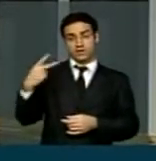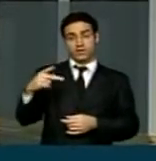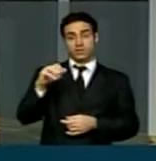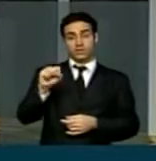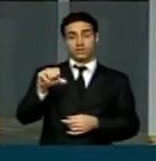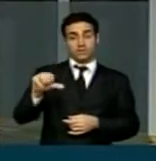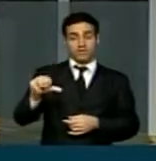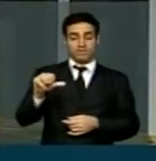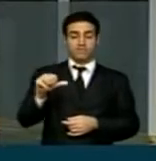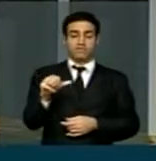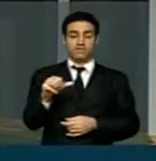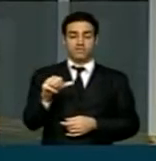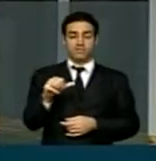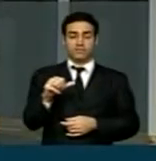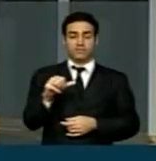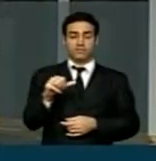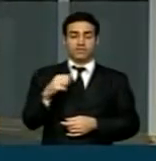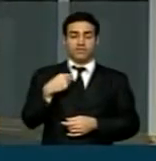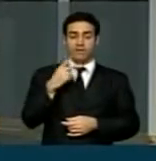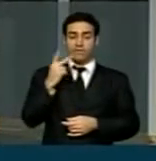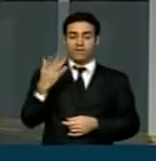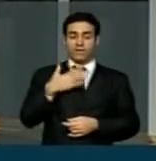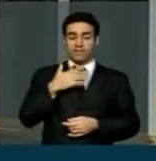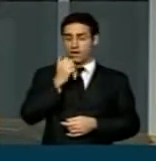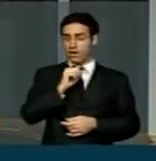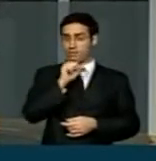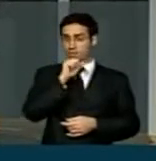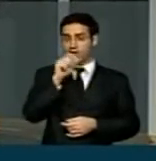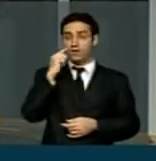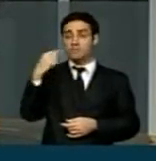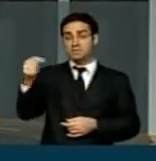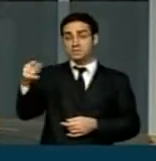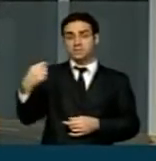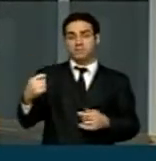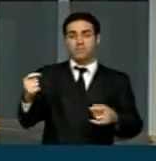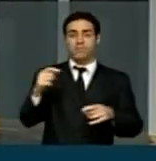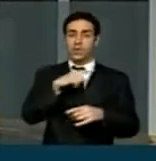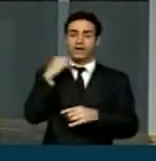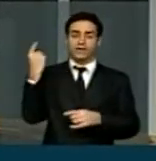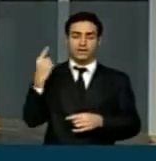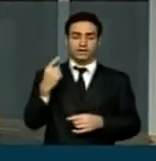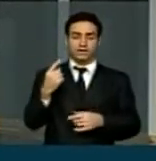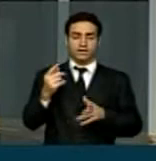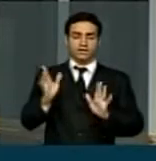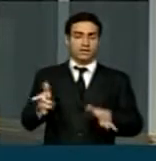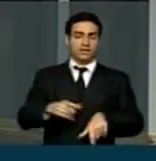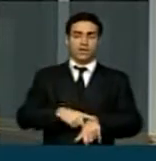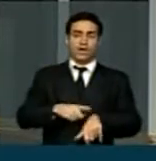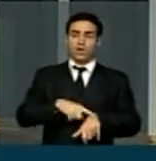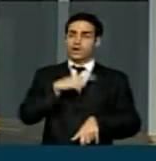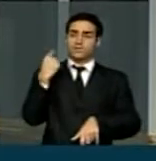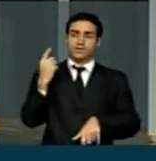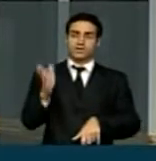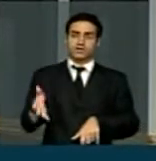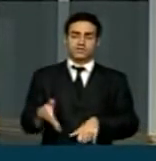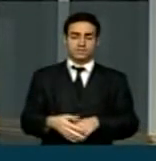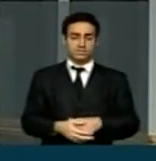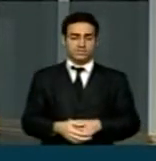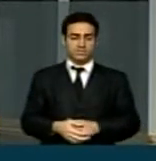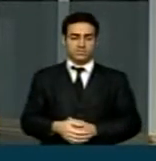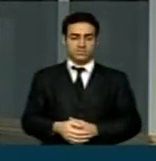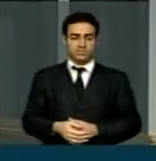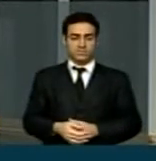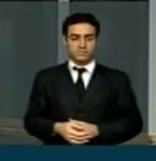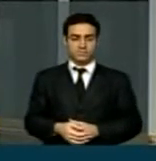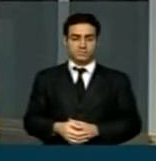e daqui a pouco eu digo, minha mãe, a senhora tem que morrer. A senhora já está na hora de morrer. Não